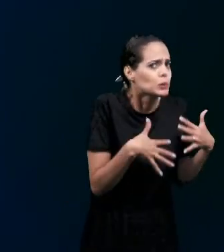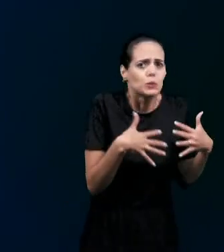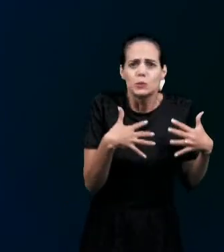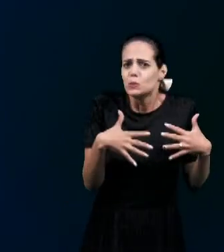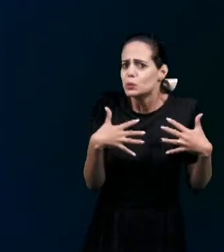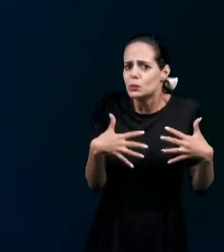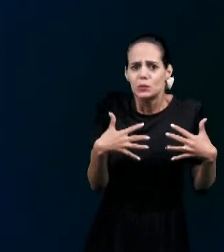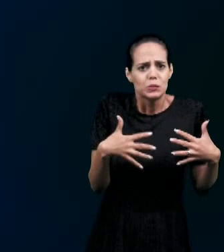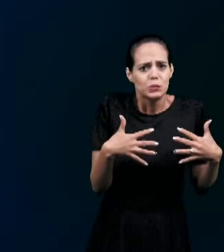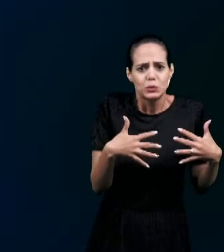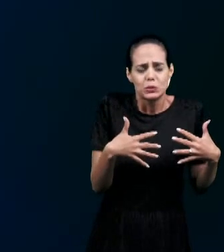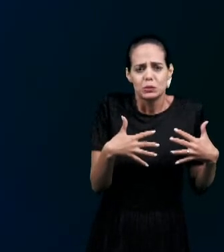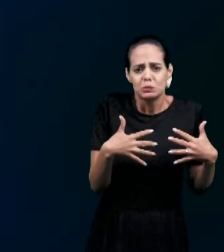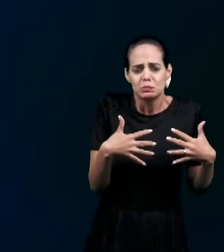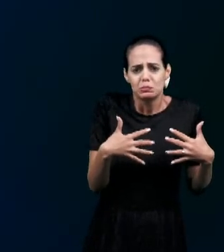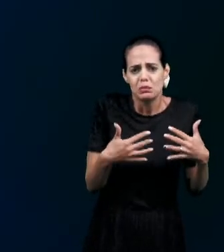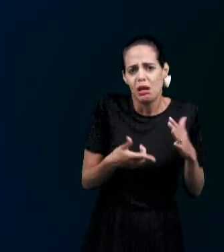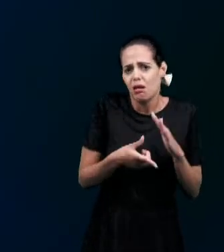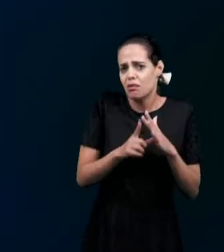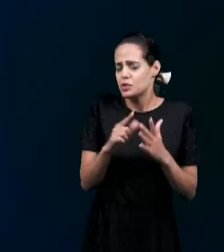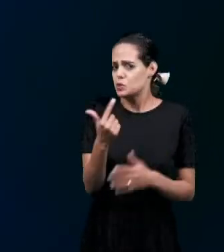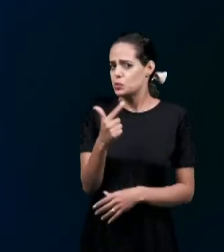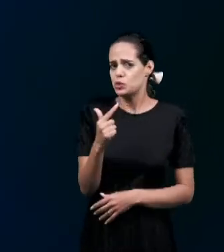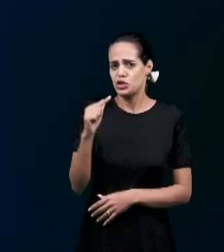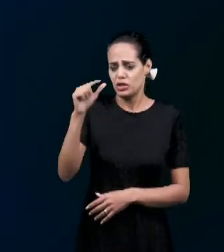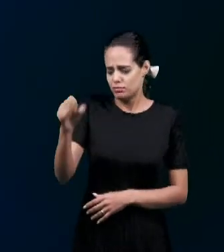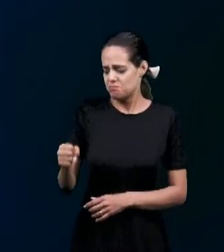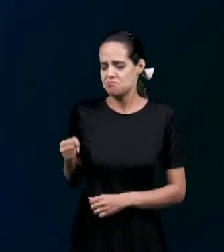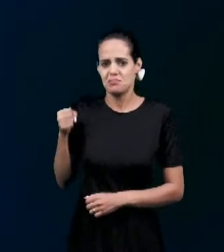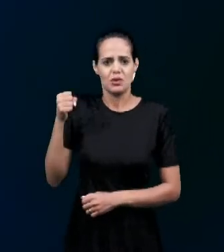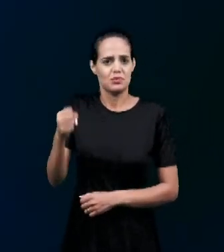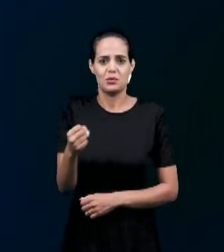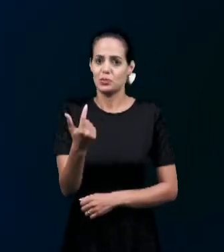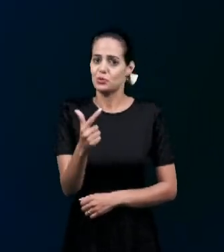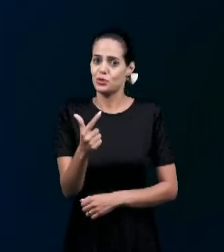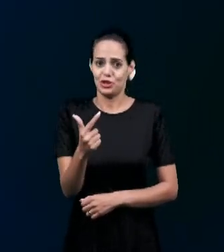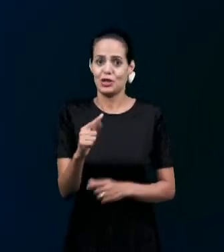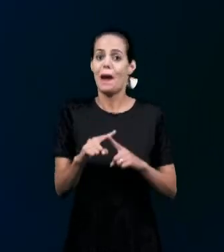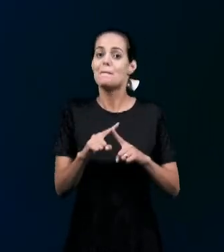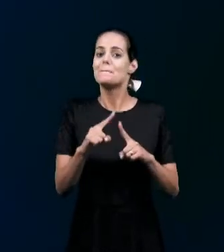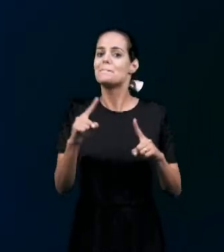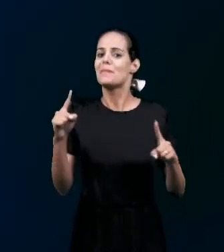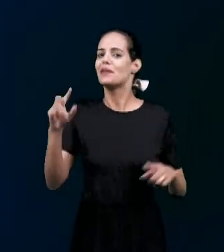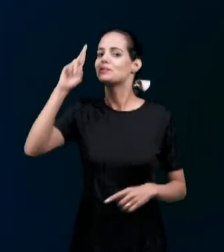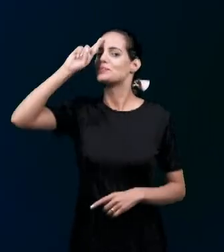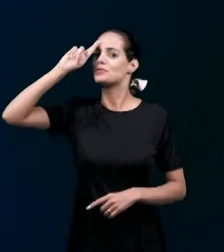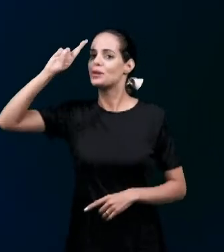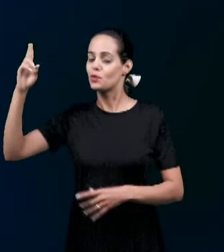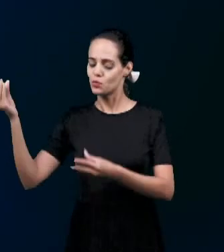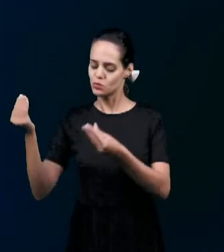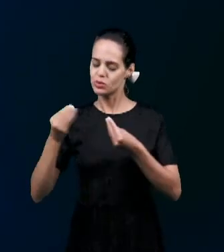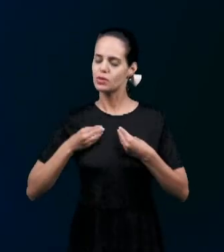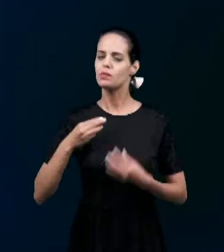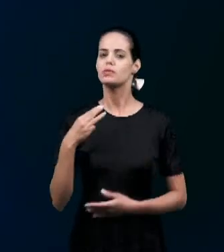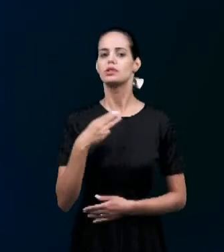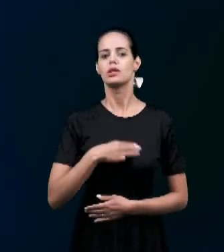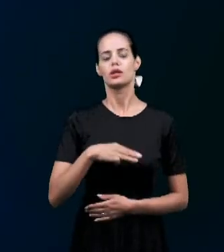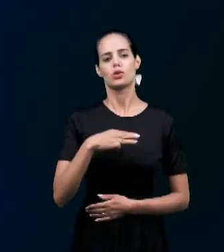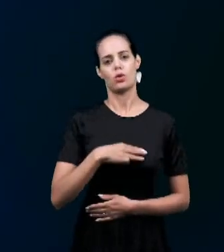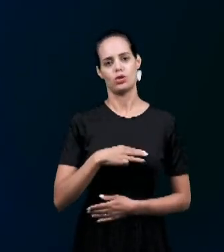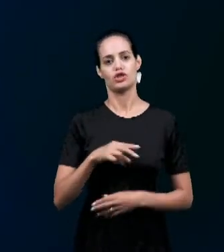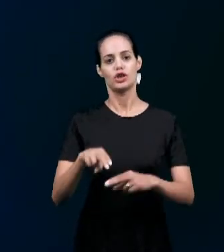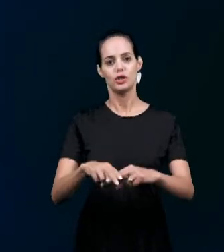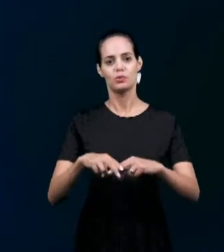colocação Também Nós alcançamos Misericórdia Porque A misericórdia Do Senhor É a causa De nós não sermos